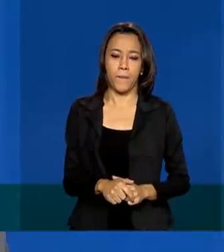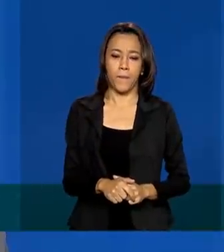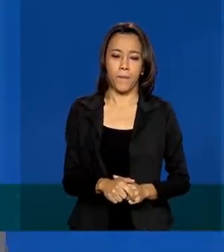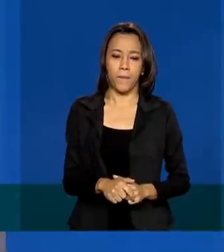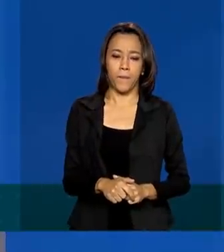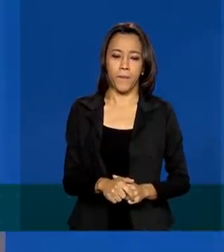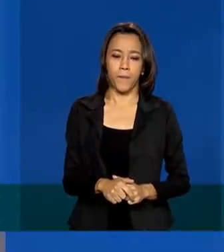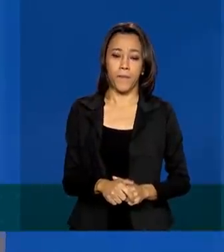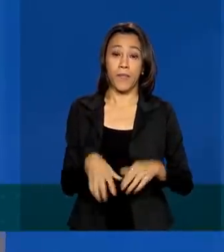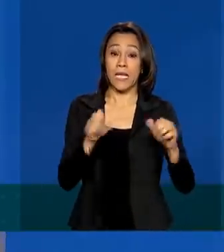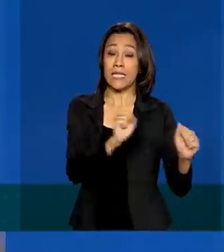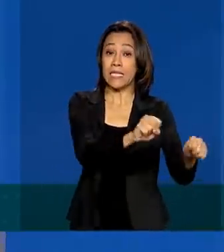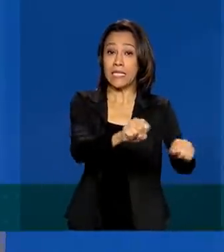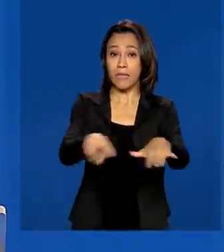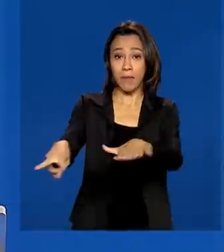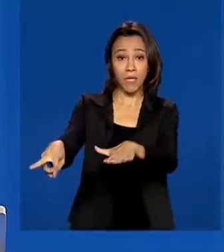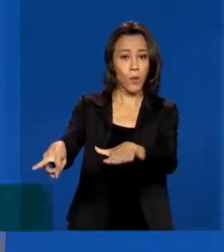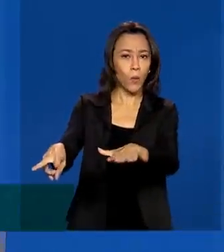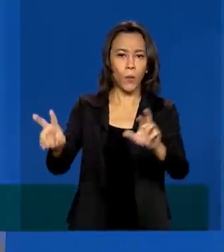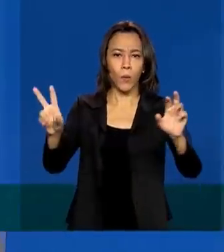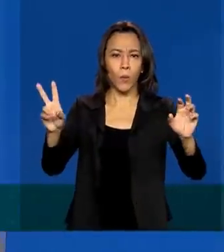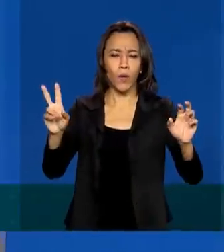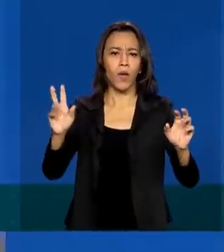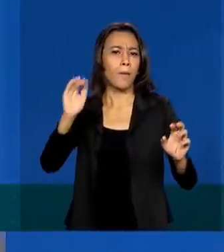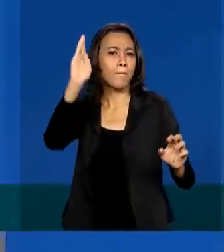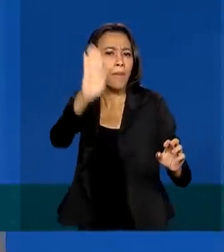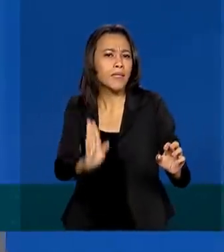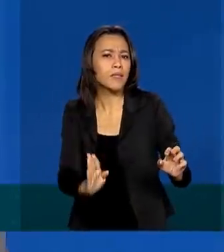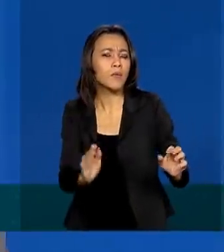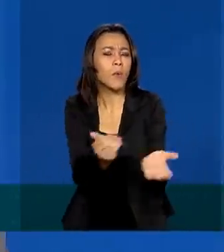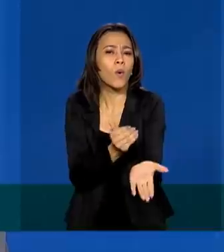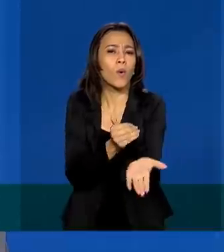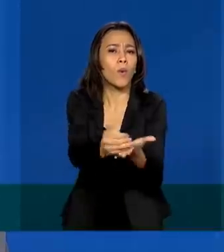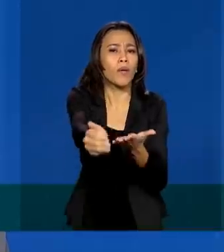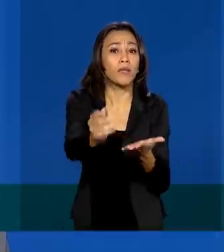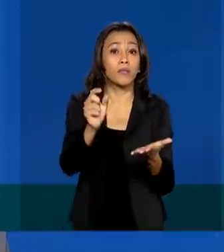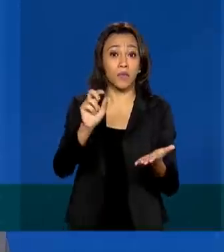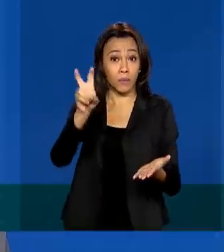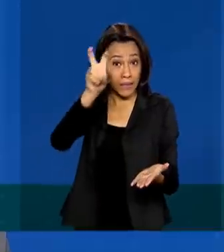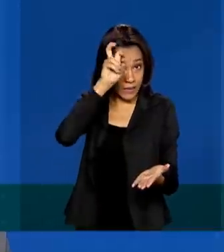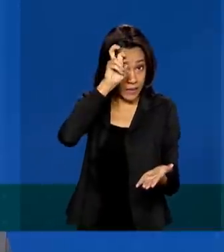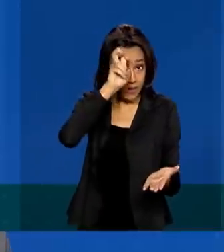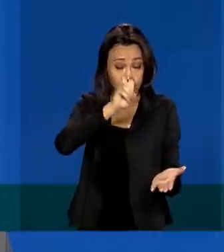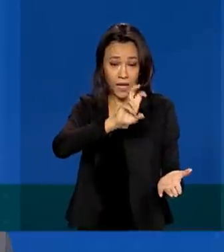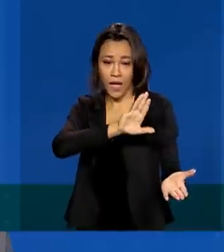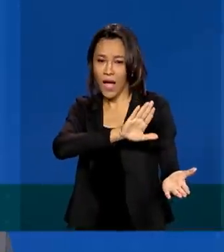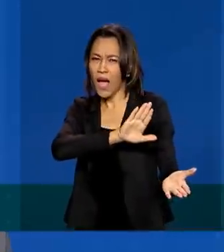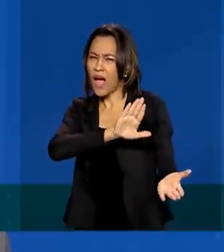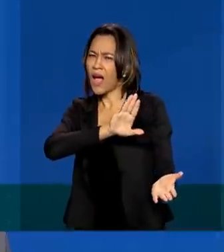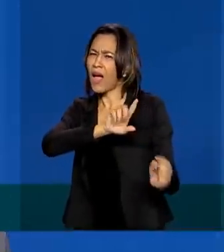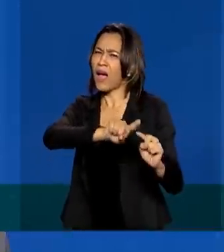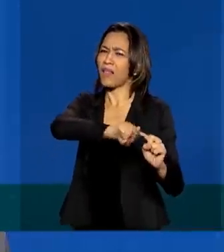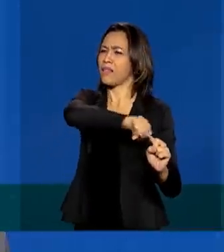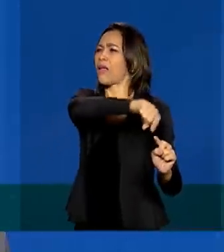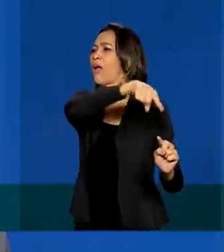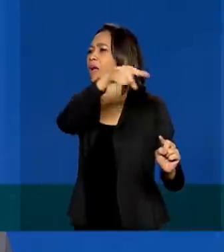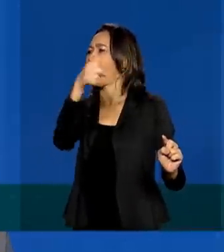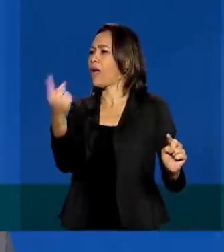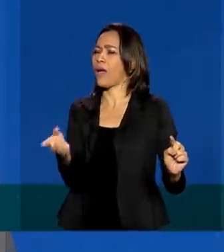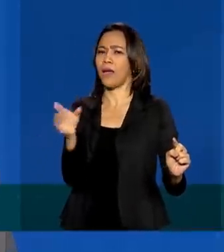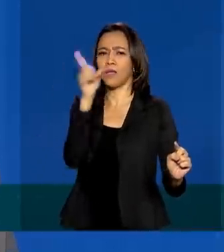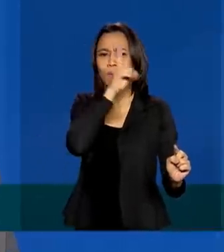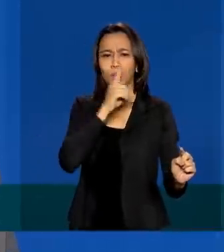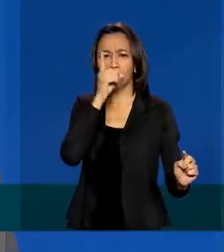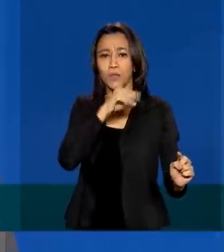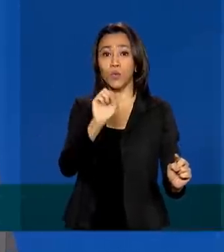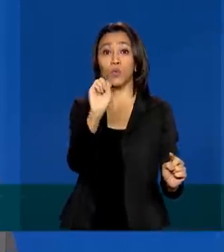Semana Brasil vai ter início numa quinta-feira até o outro domingo, pegando dois